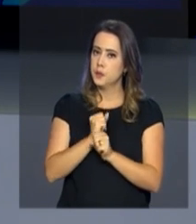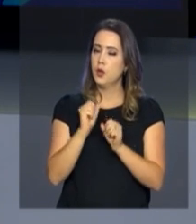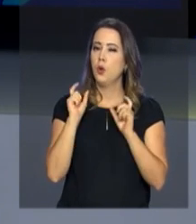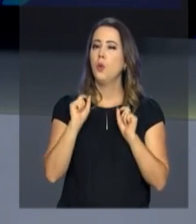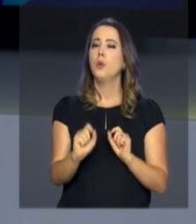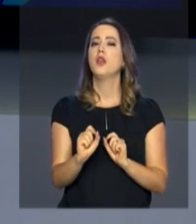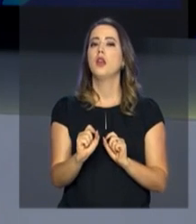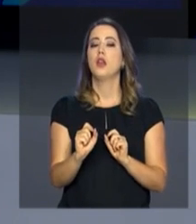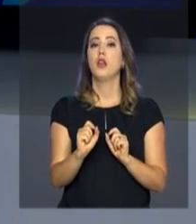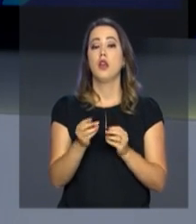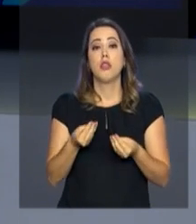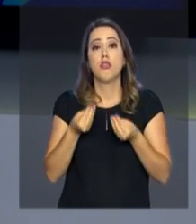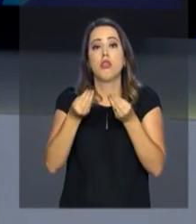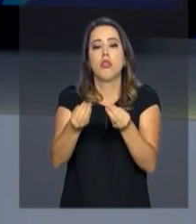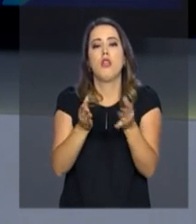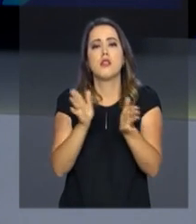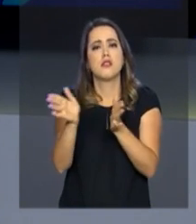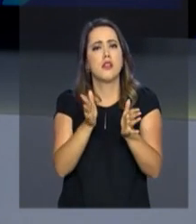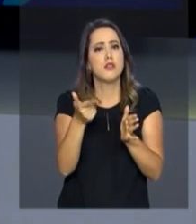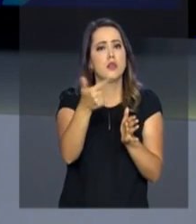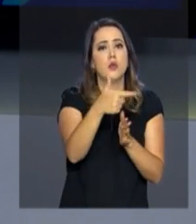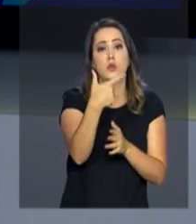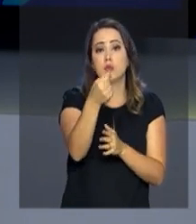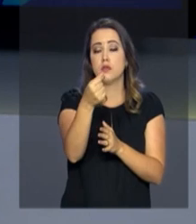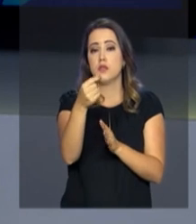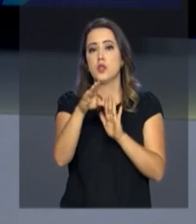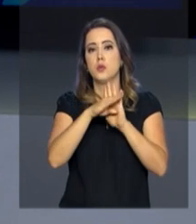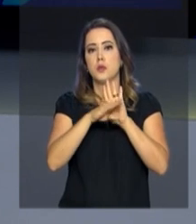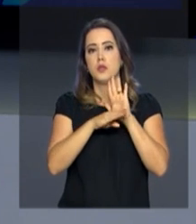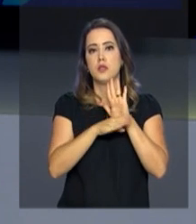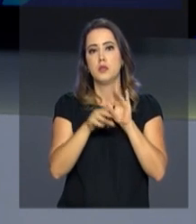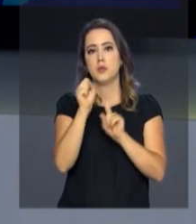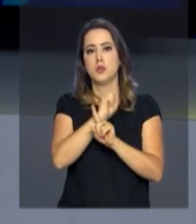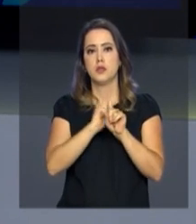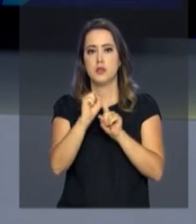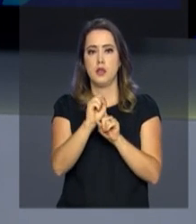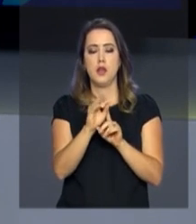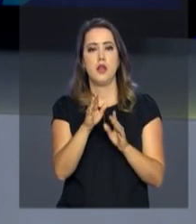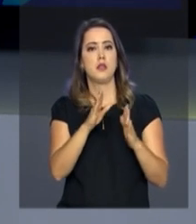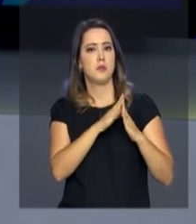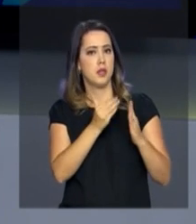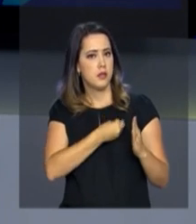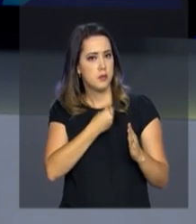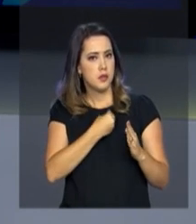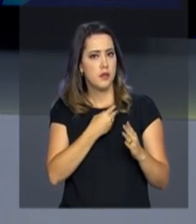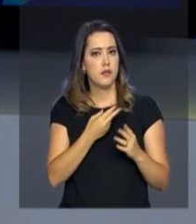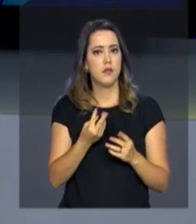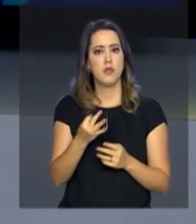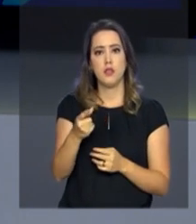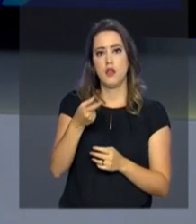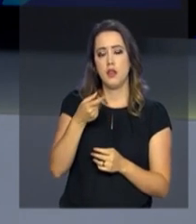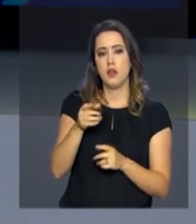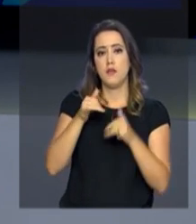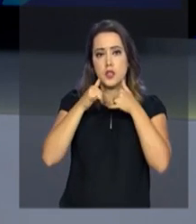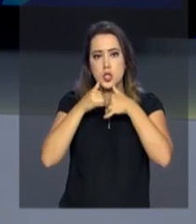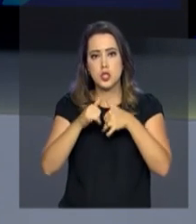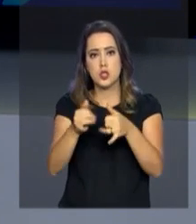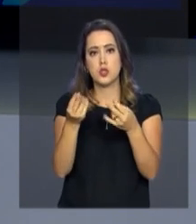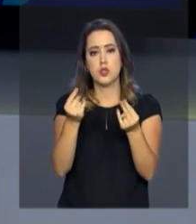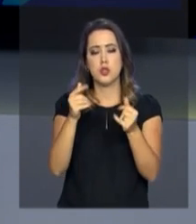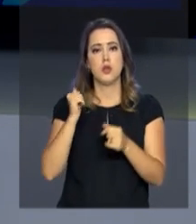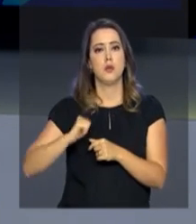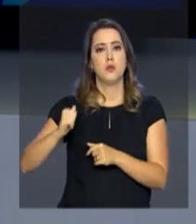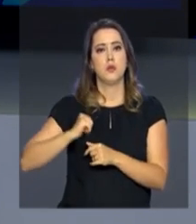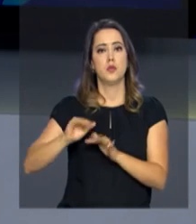garantir às famílias acesso a outros 20 programas sociais, como Minha Casa Minha Vida, Tarifa Social de Energia Elétrica e o